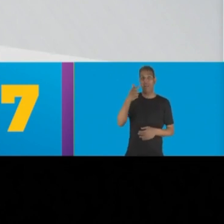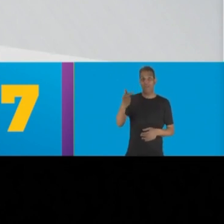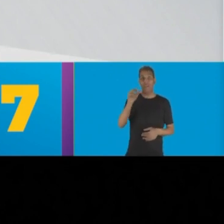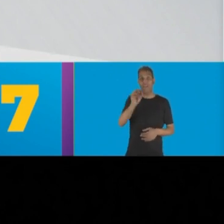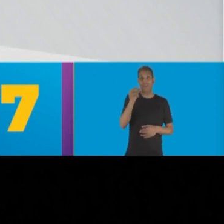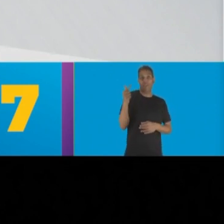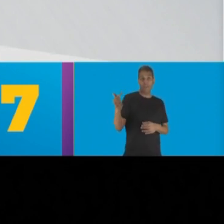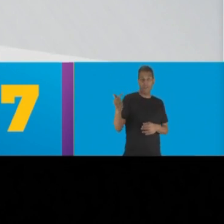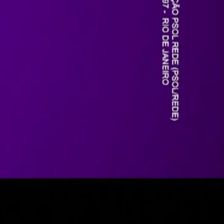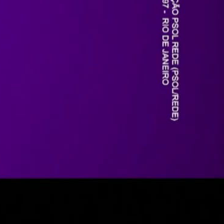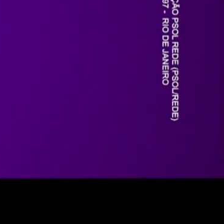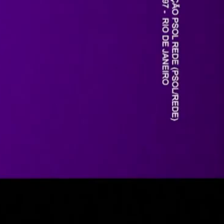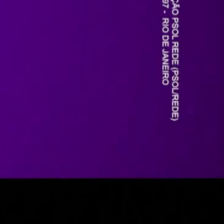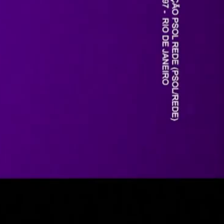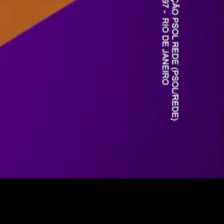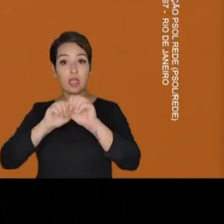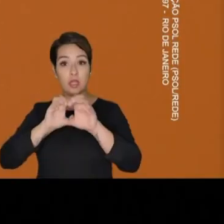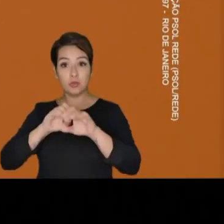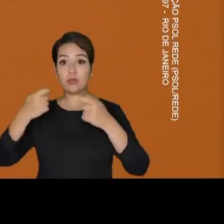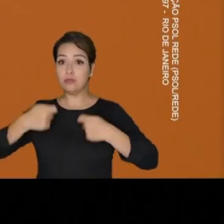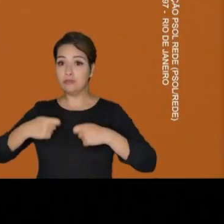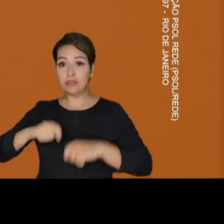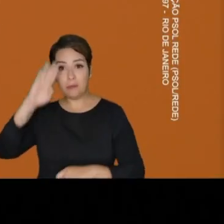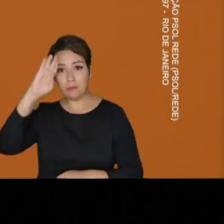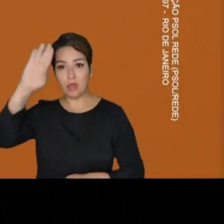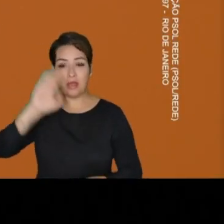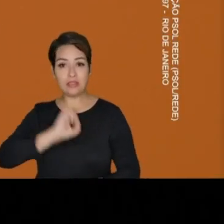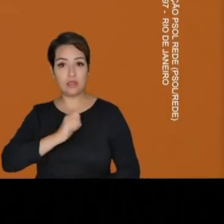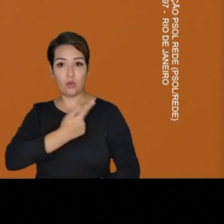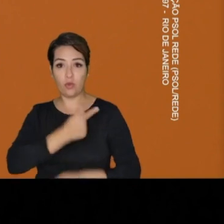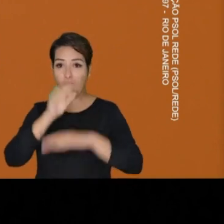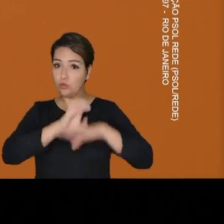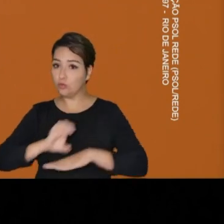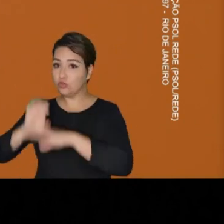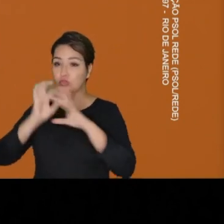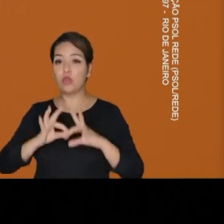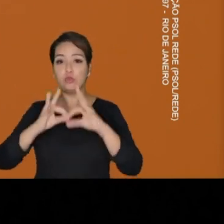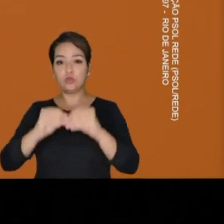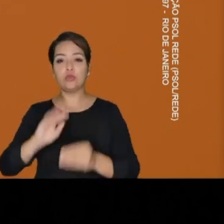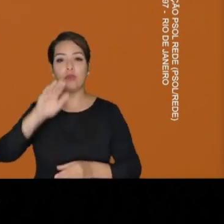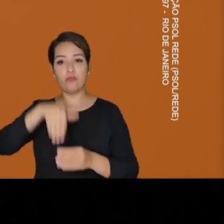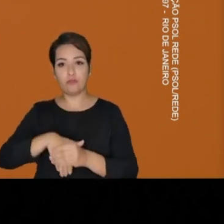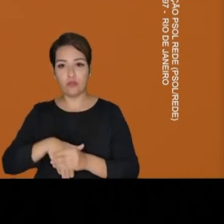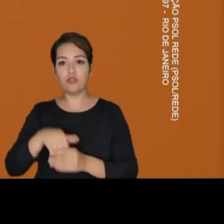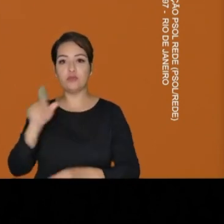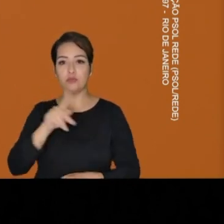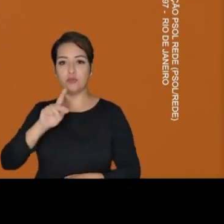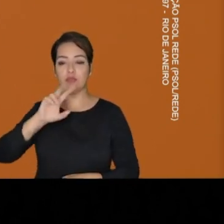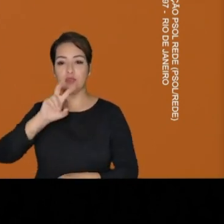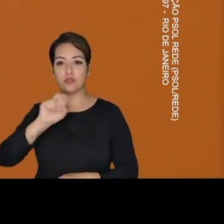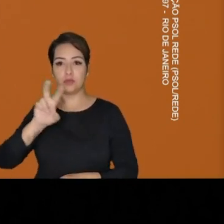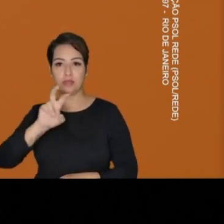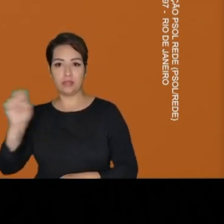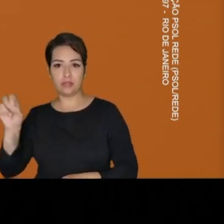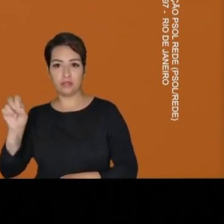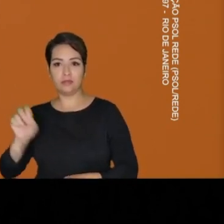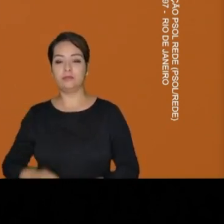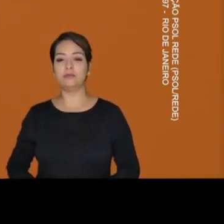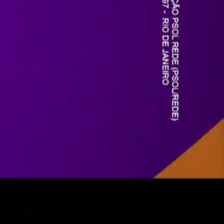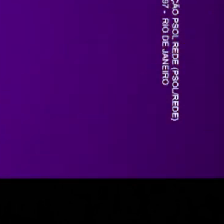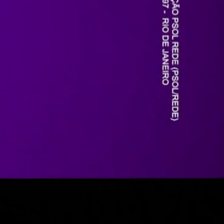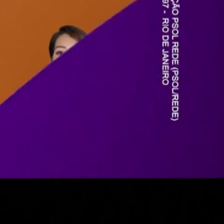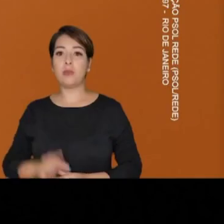77077. Pessoal. Educação tem que ser prioridade. Em São Gonçalo e em todo o Estado. Vote professor Josemar,